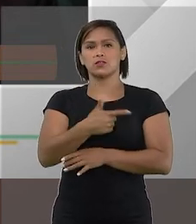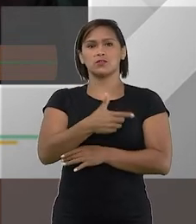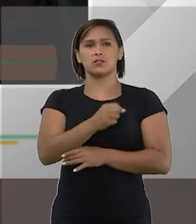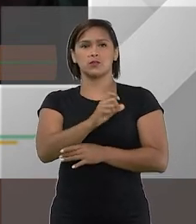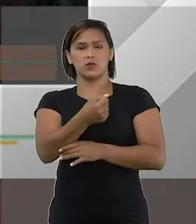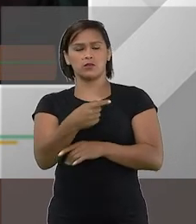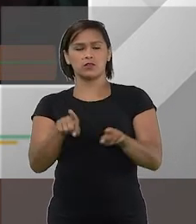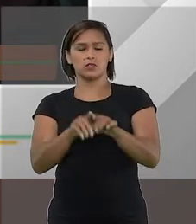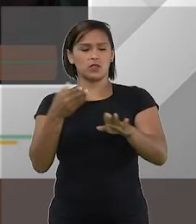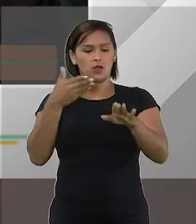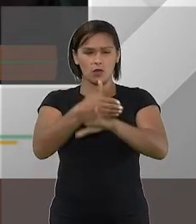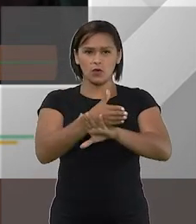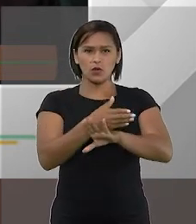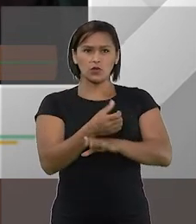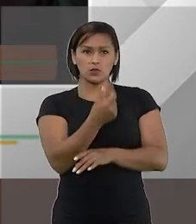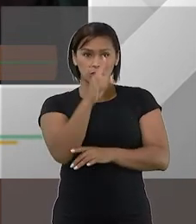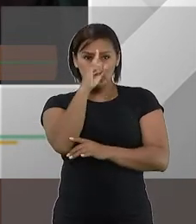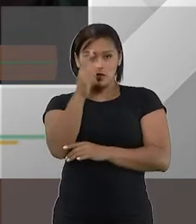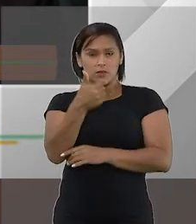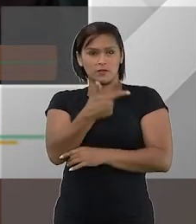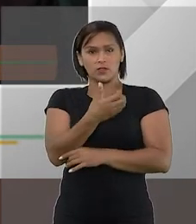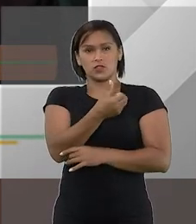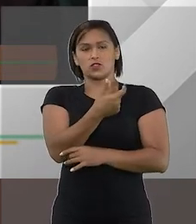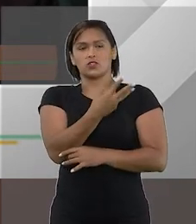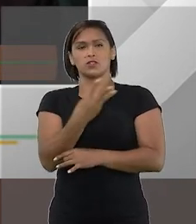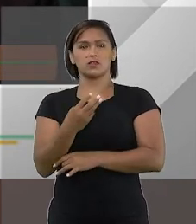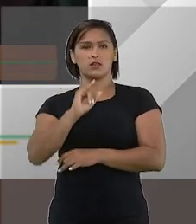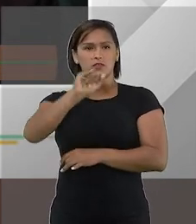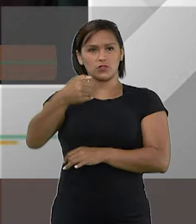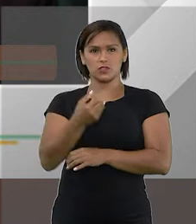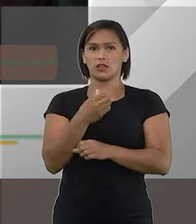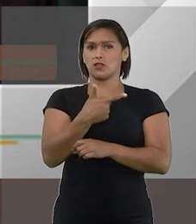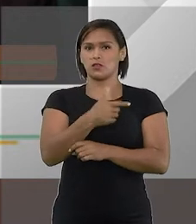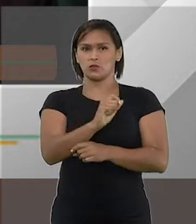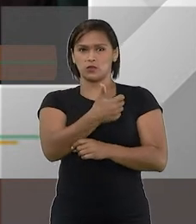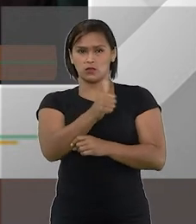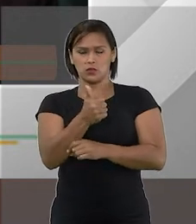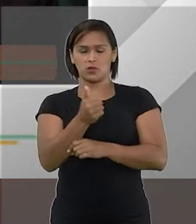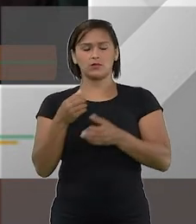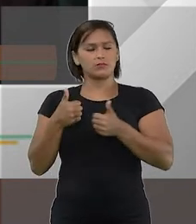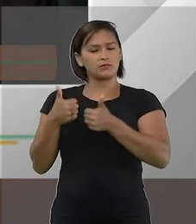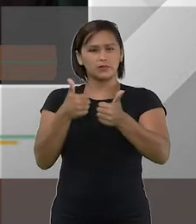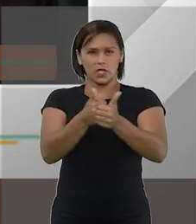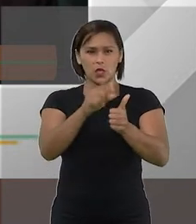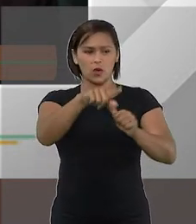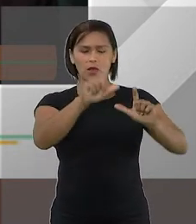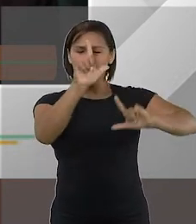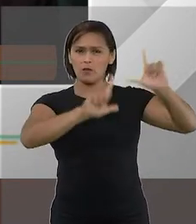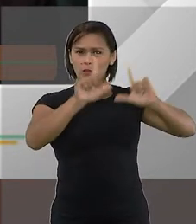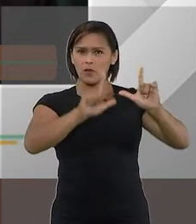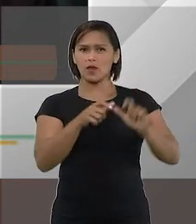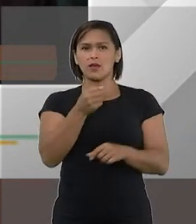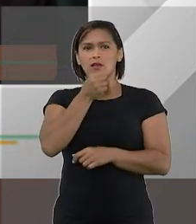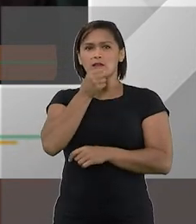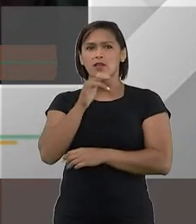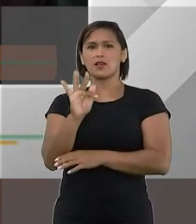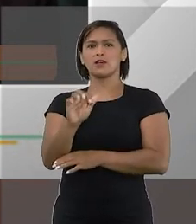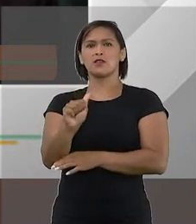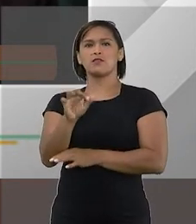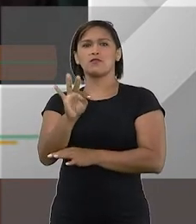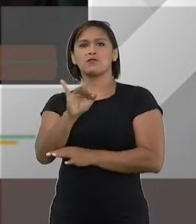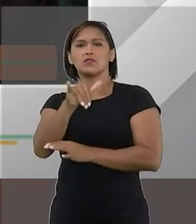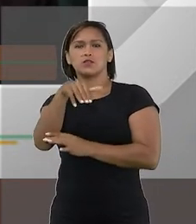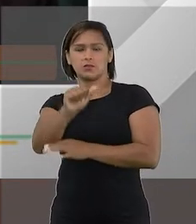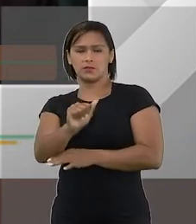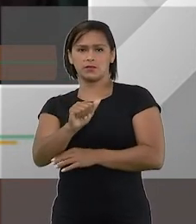2020 e que entrou em vigor no dia 23 de janeiro deste ano. E para conduzir esse programa está aqui comigo Fátima Ochoa.